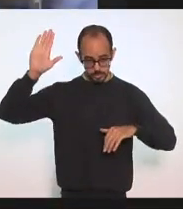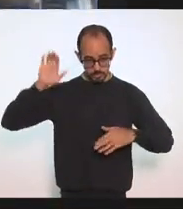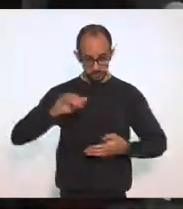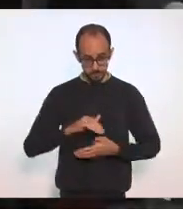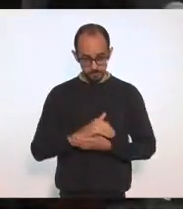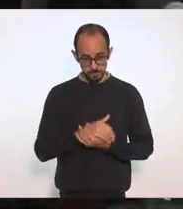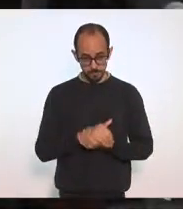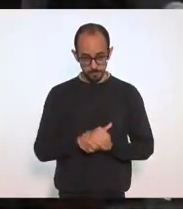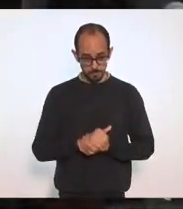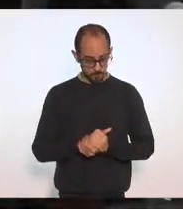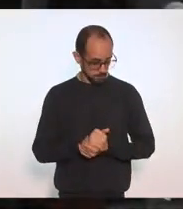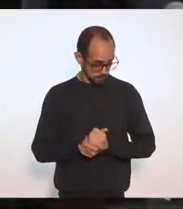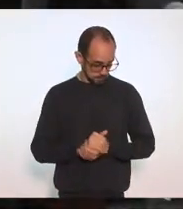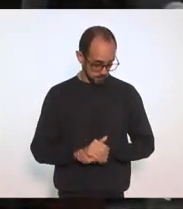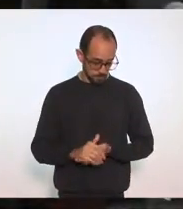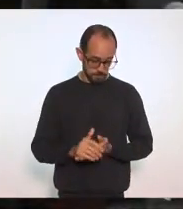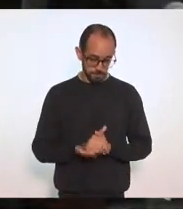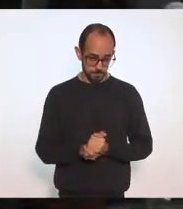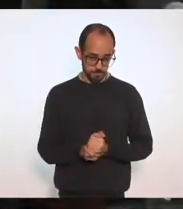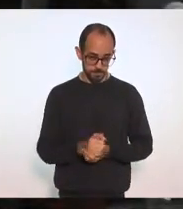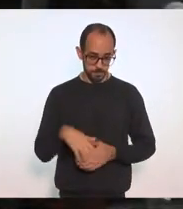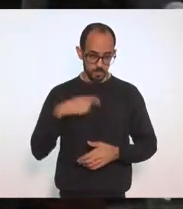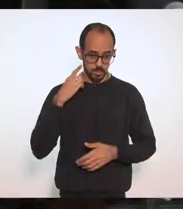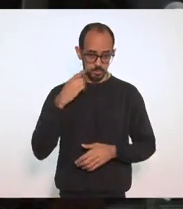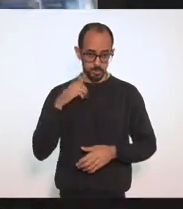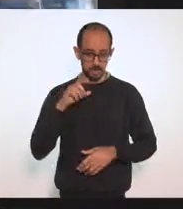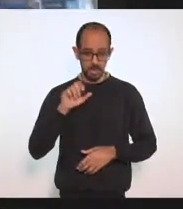Um instante, por favor. Deputada Adriana.